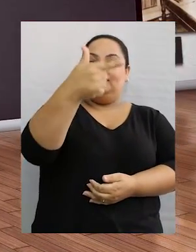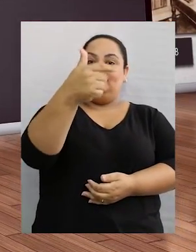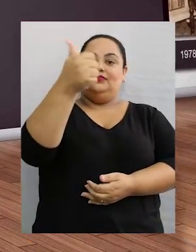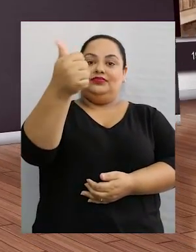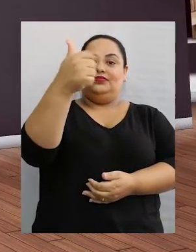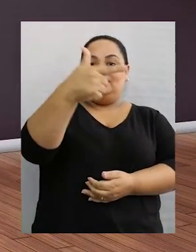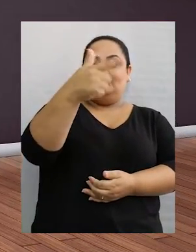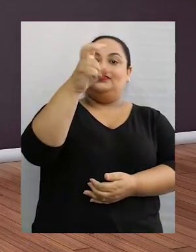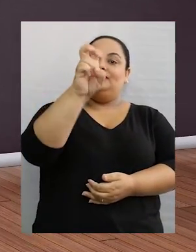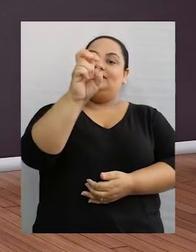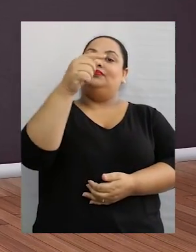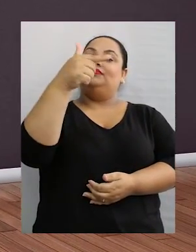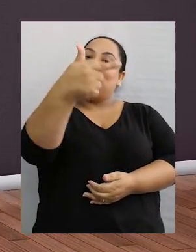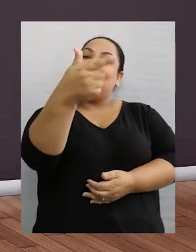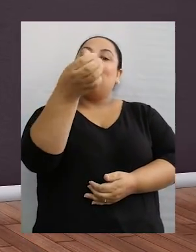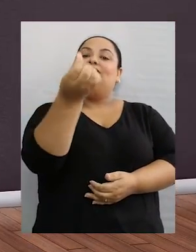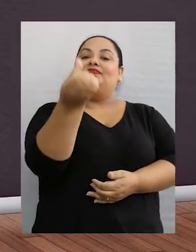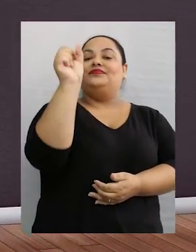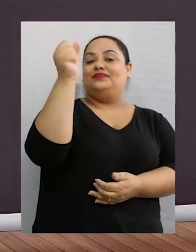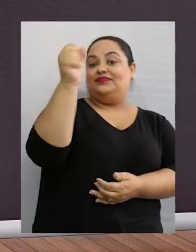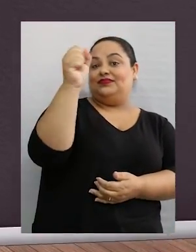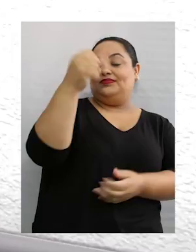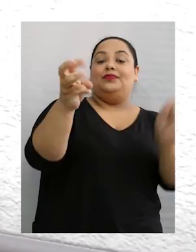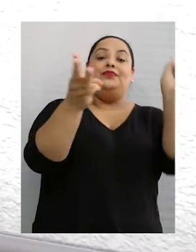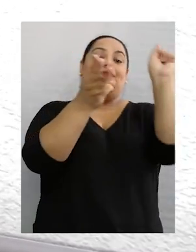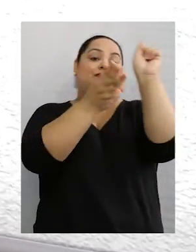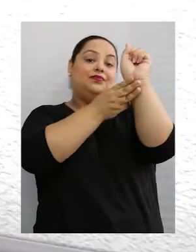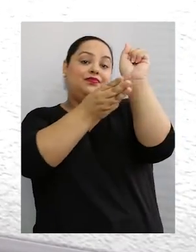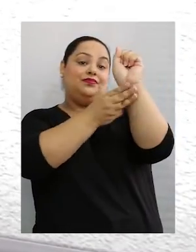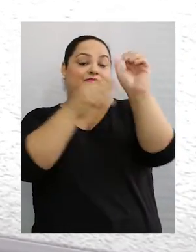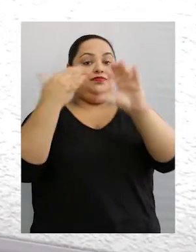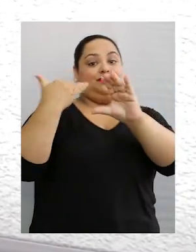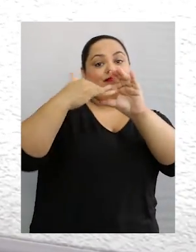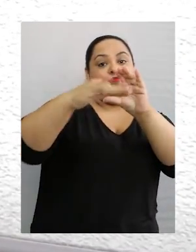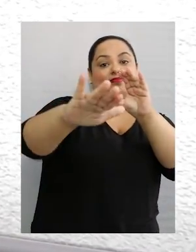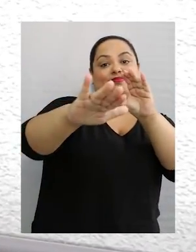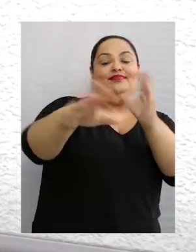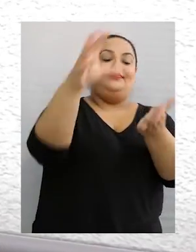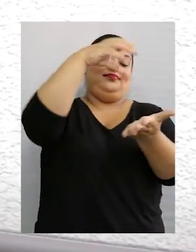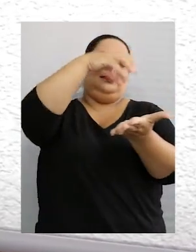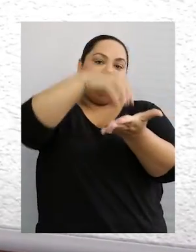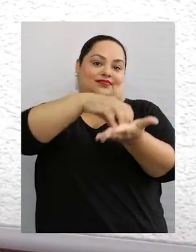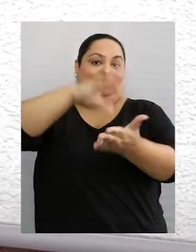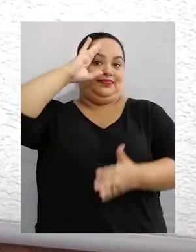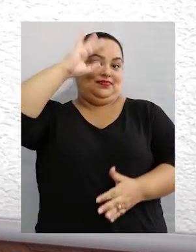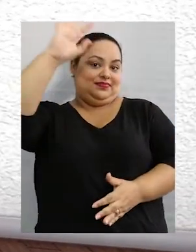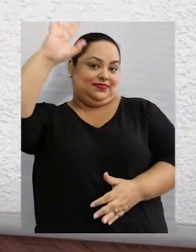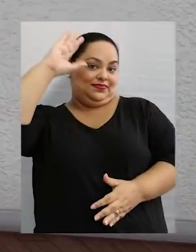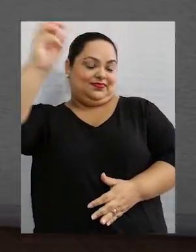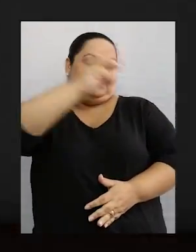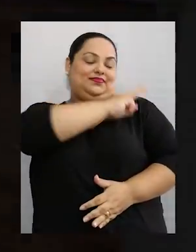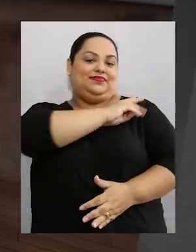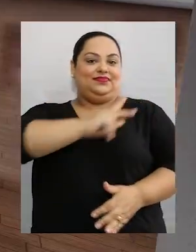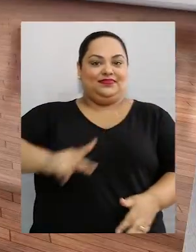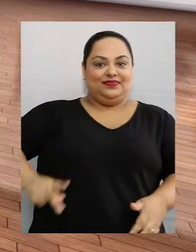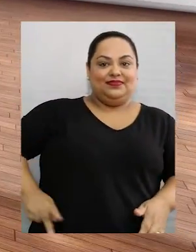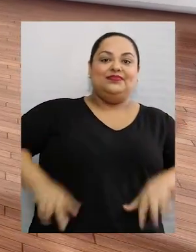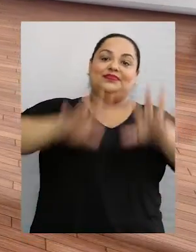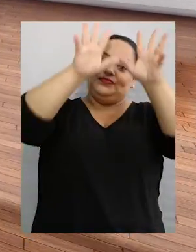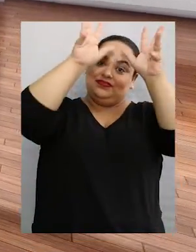contato pelo telefone 32125268 ou envie um e-mail para